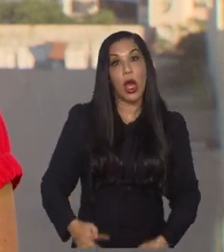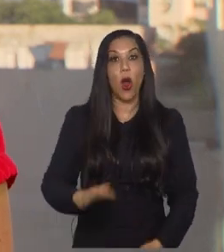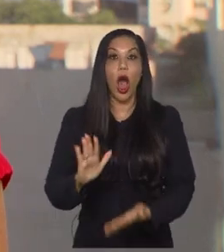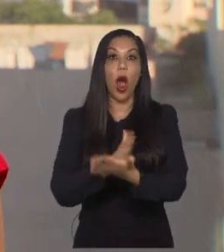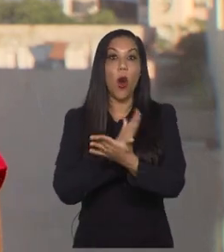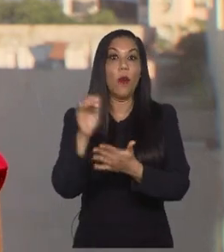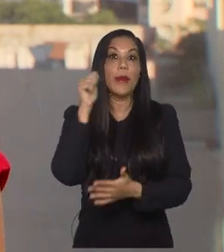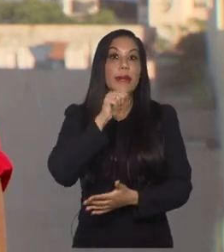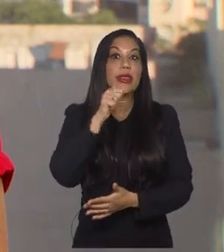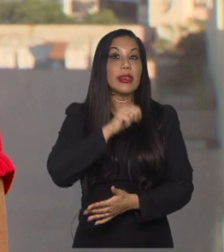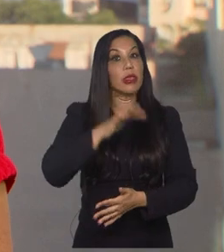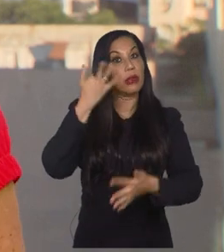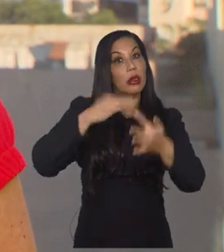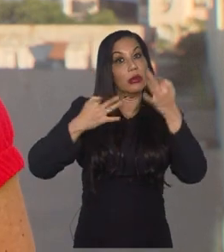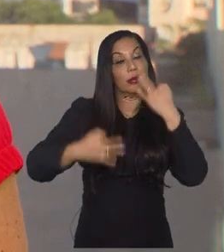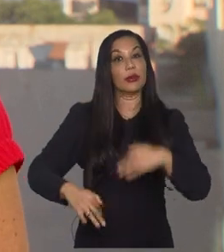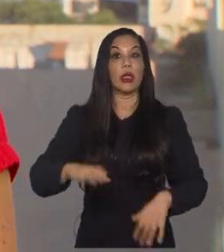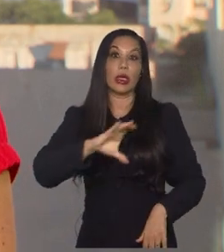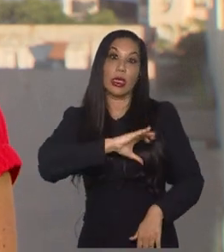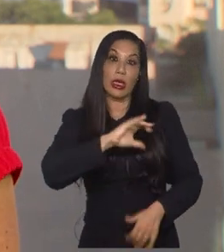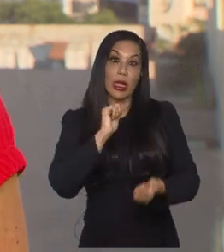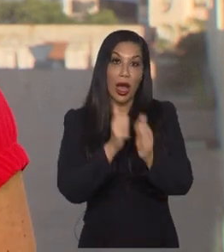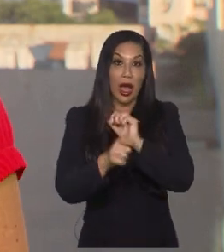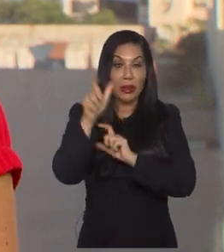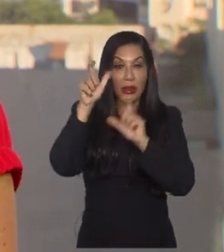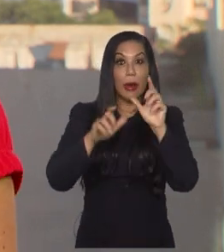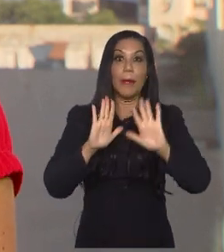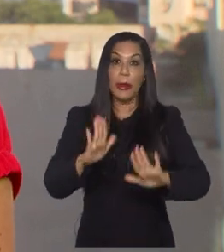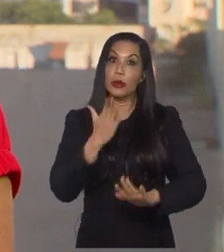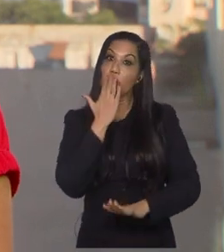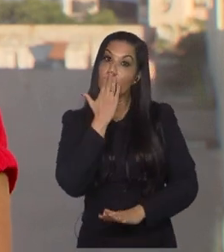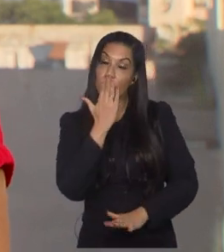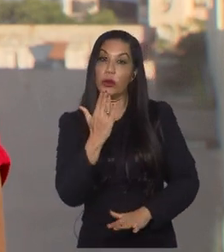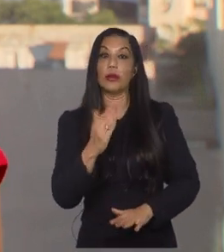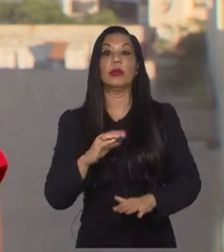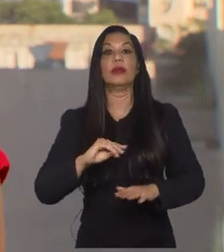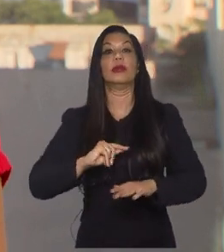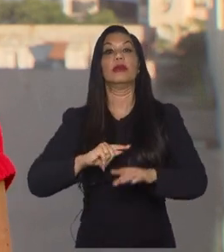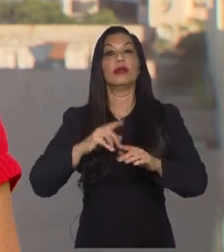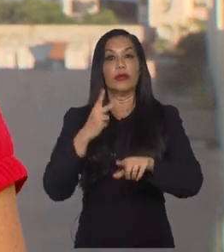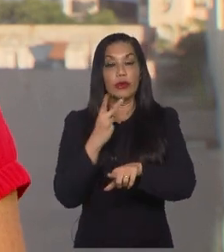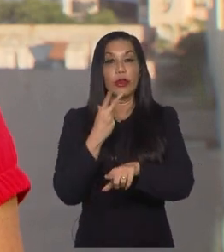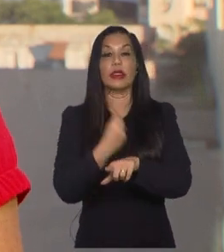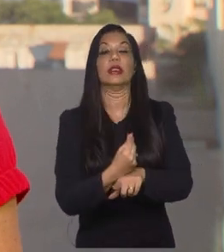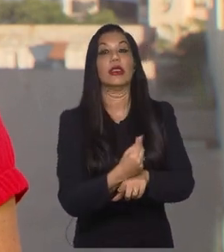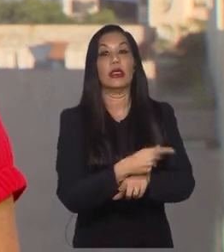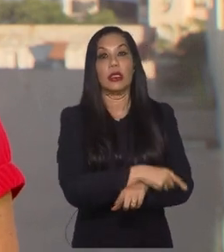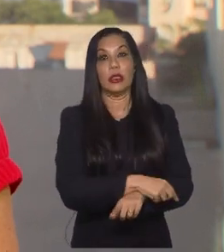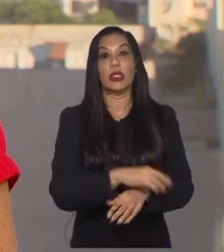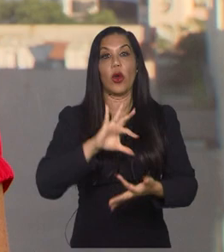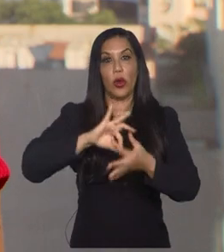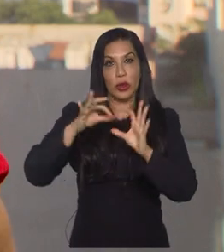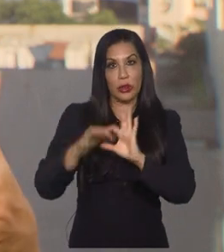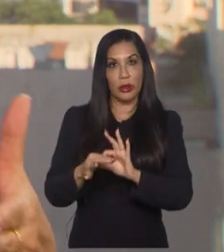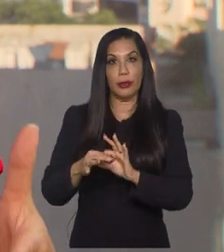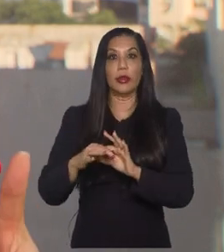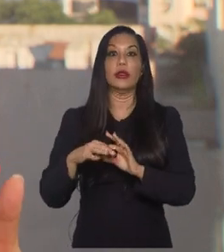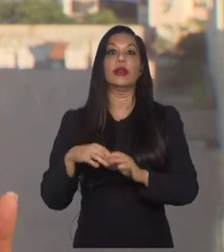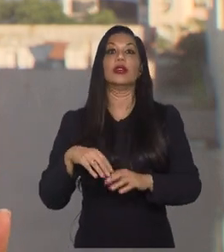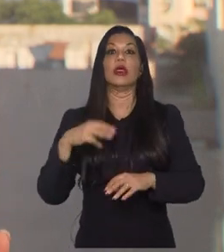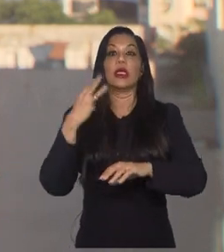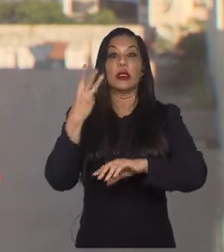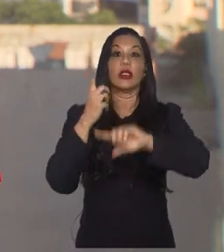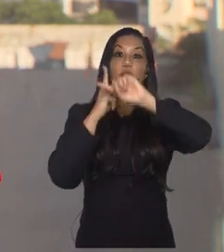lesões, o Canadá também chega, mas é uma equipe que venceu a Olimpíada, nas últimas três